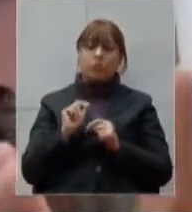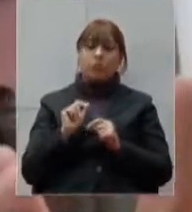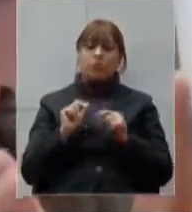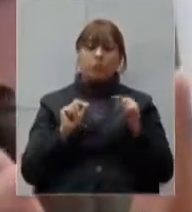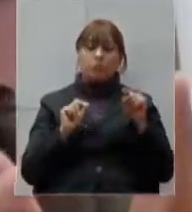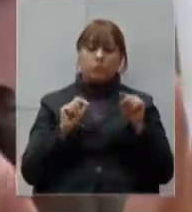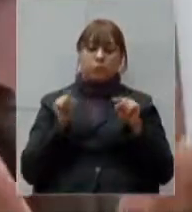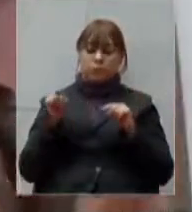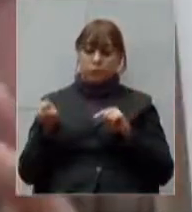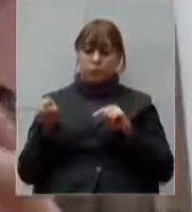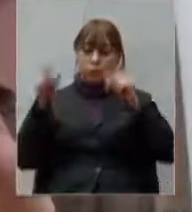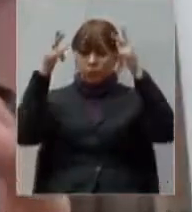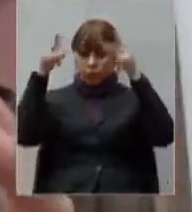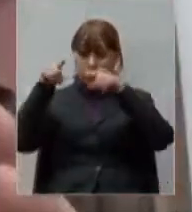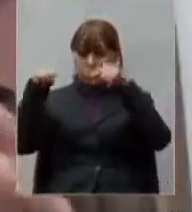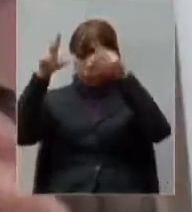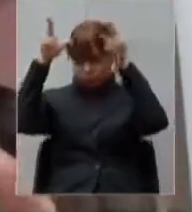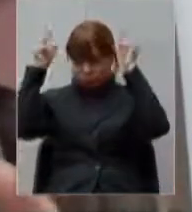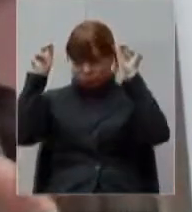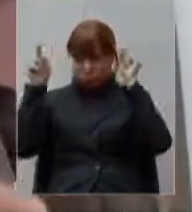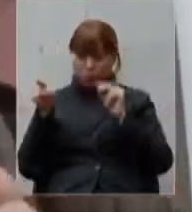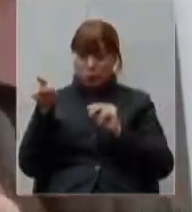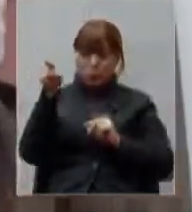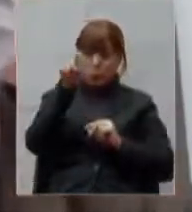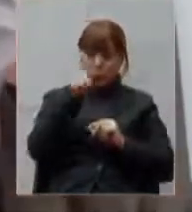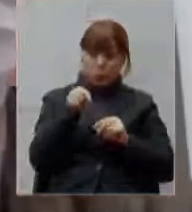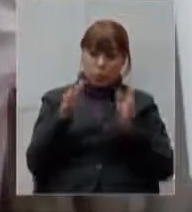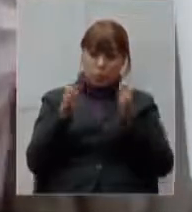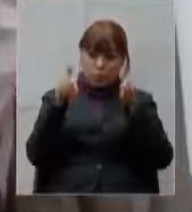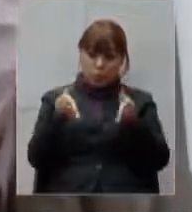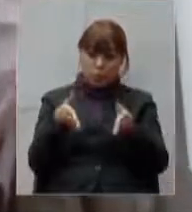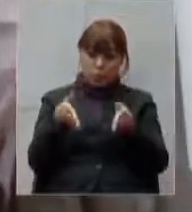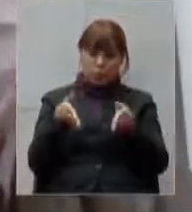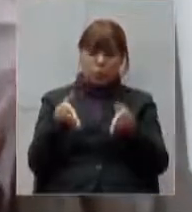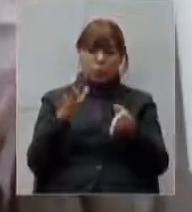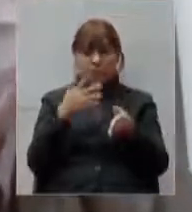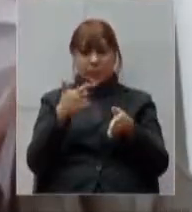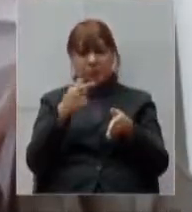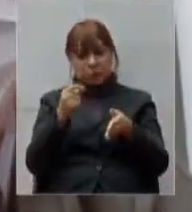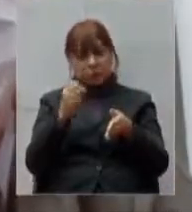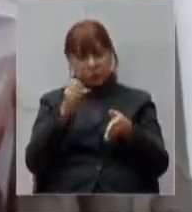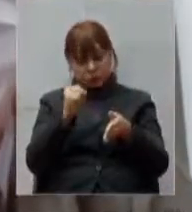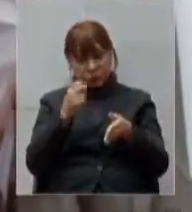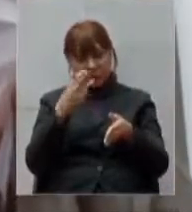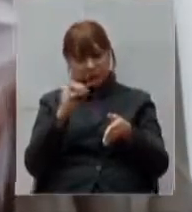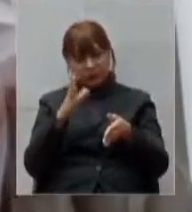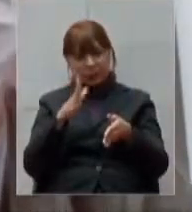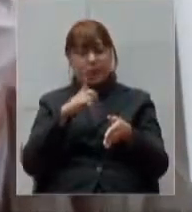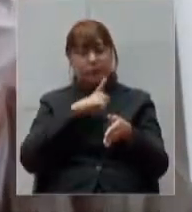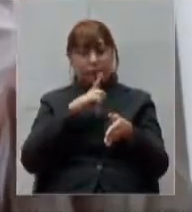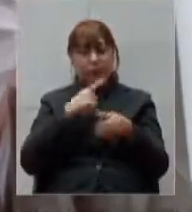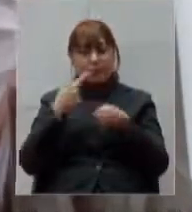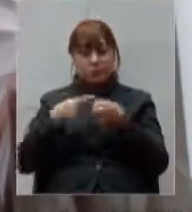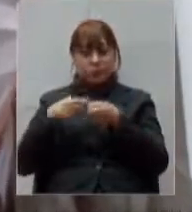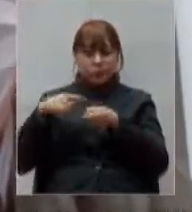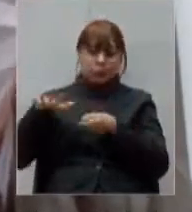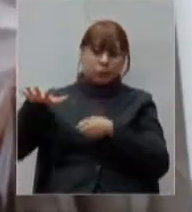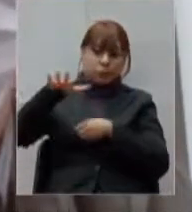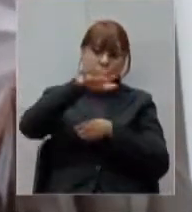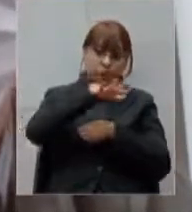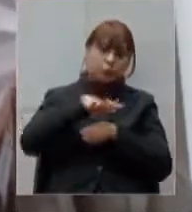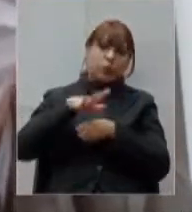enfermaria ele fica ali até conseguir que em algum hospital da capital da região metropolitana tenha